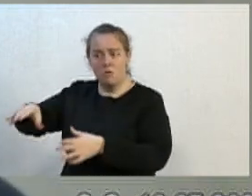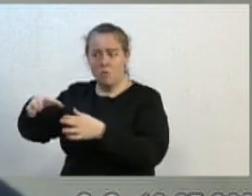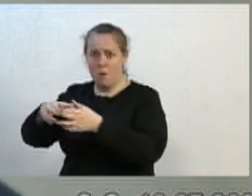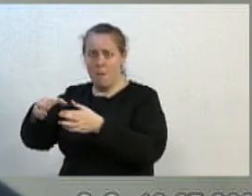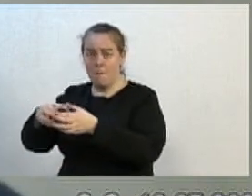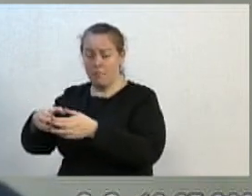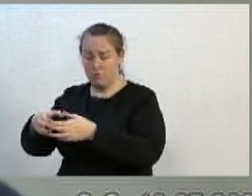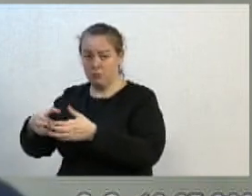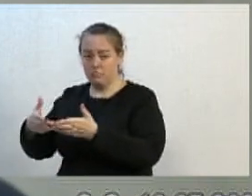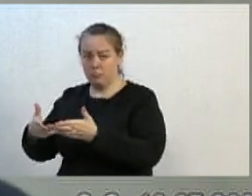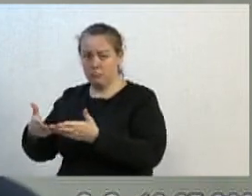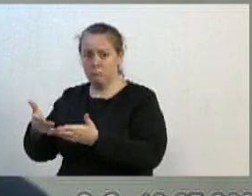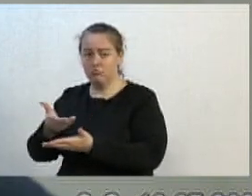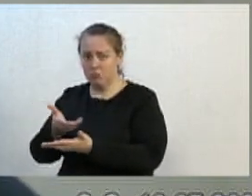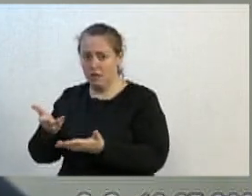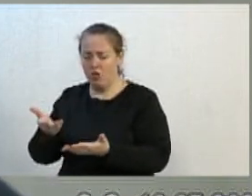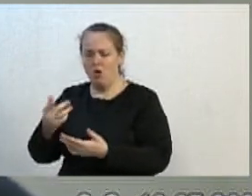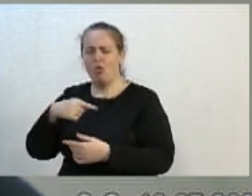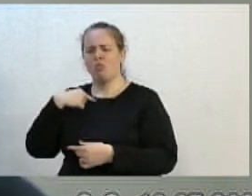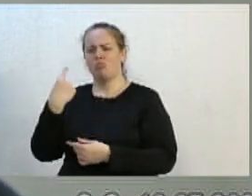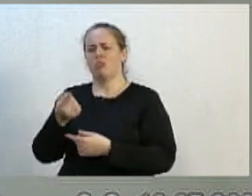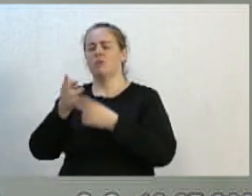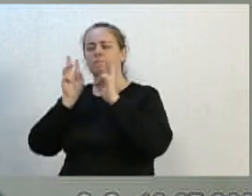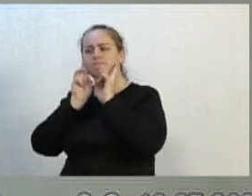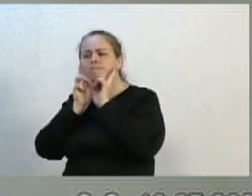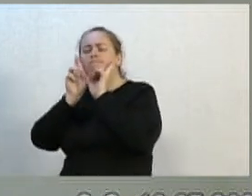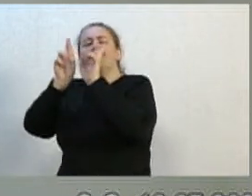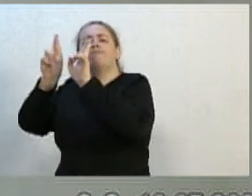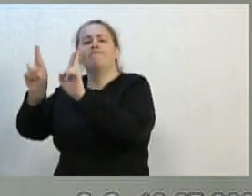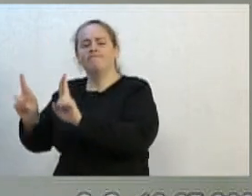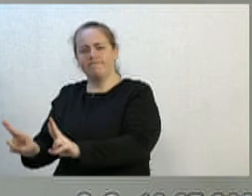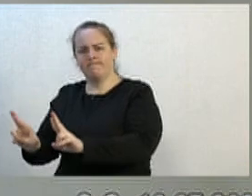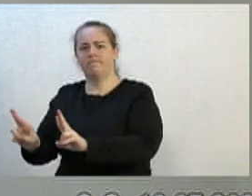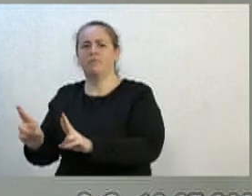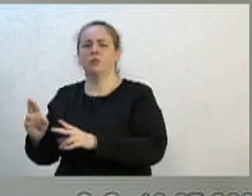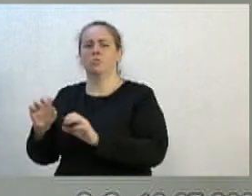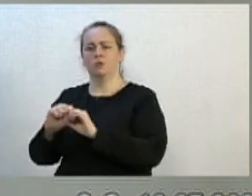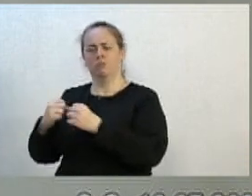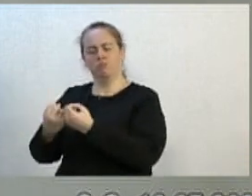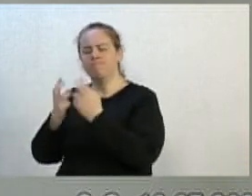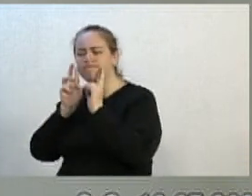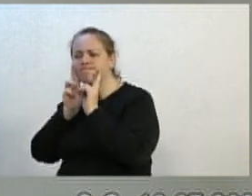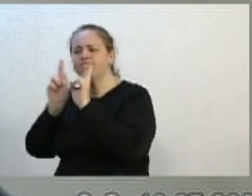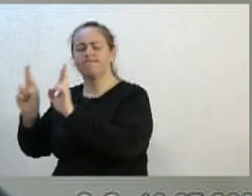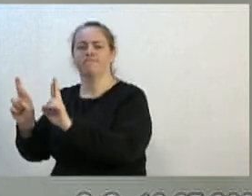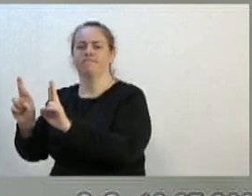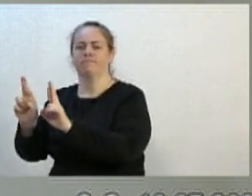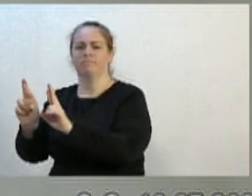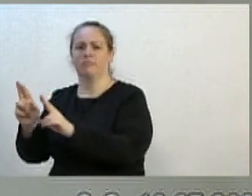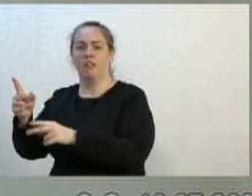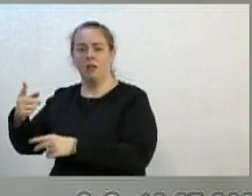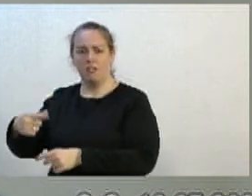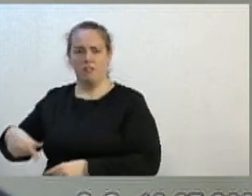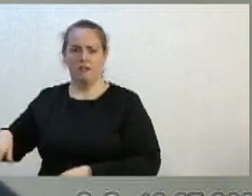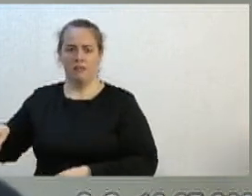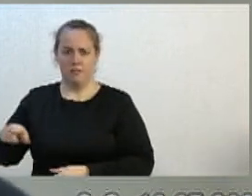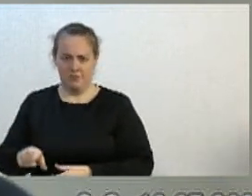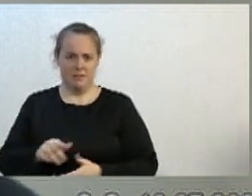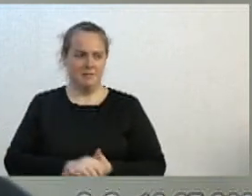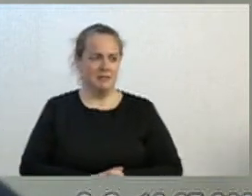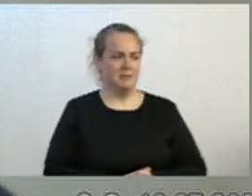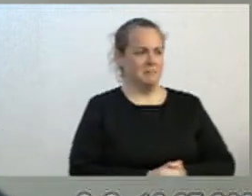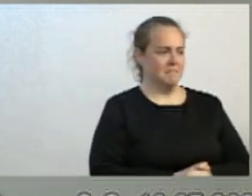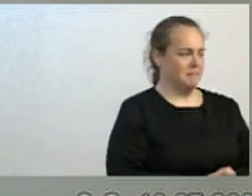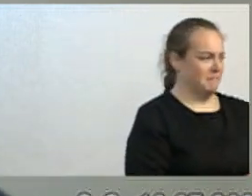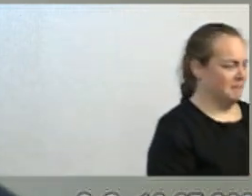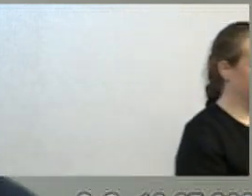senhor presidente e colegas, o nosso reconhecimento, o reconhecimento da sociedade. A eles, a certeza de